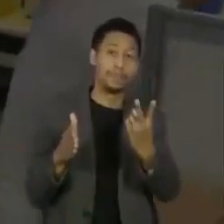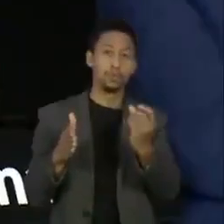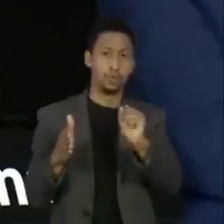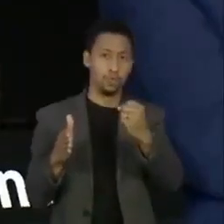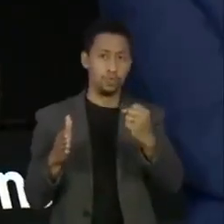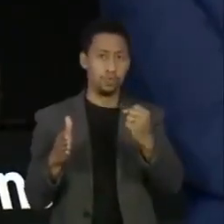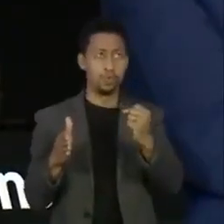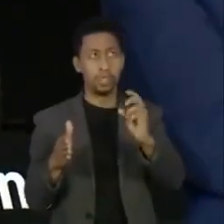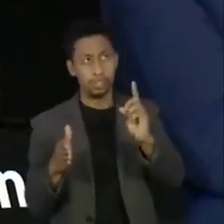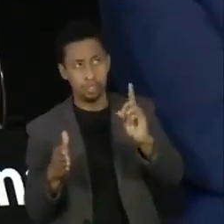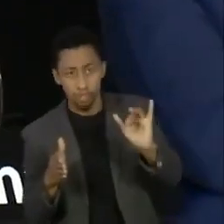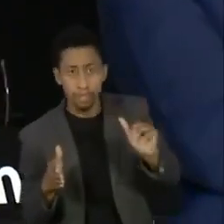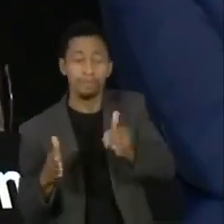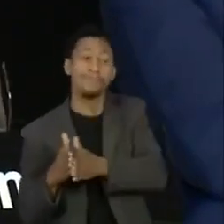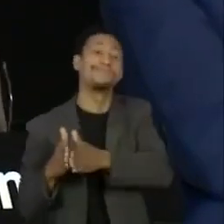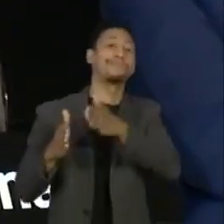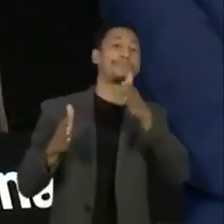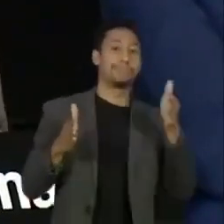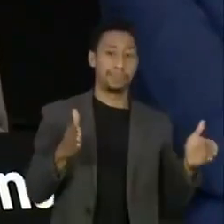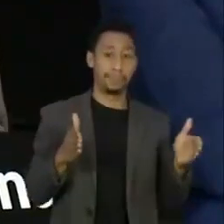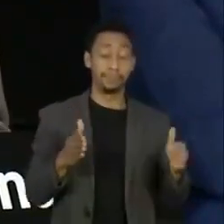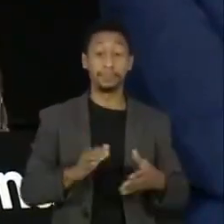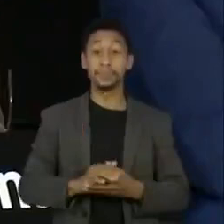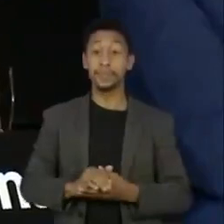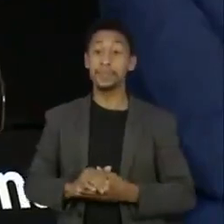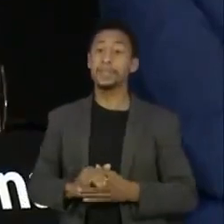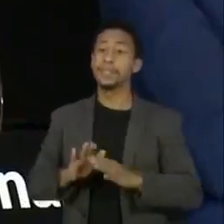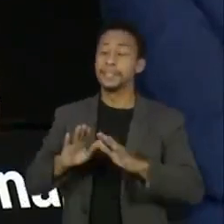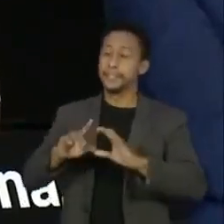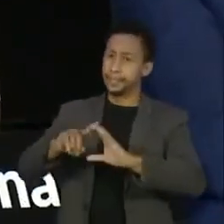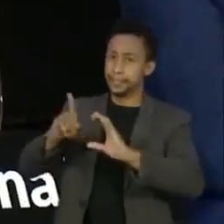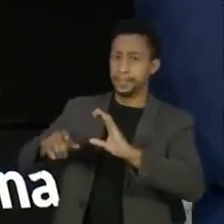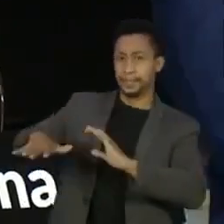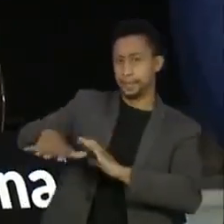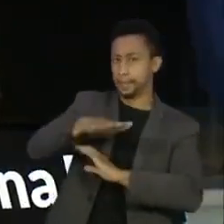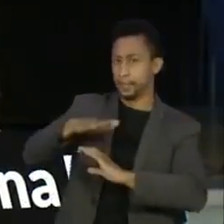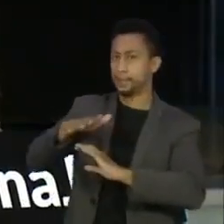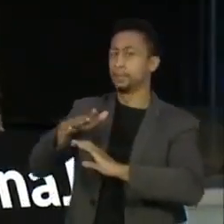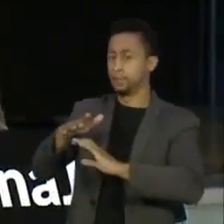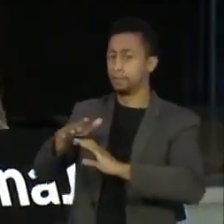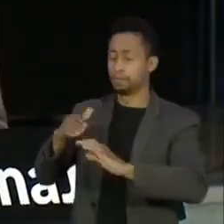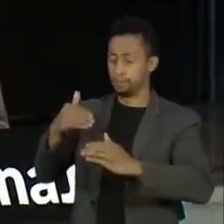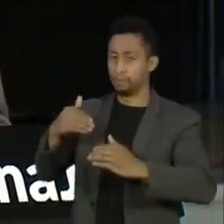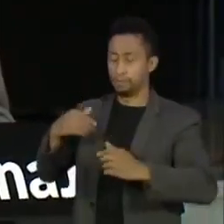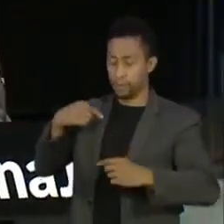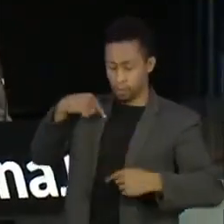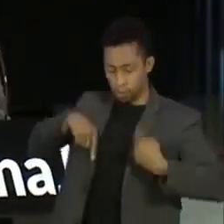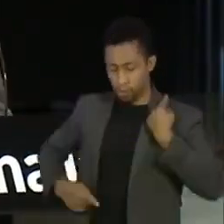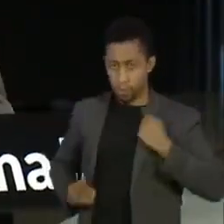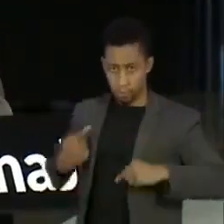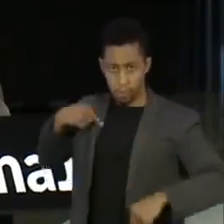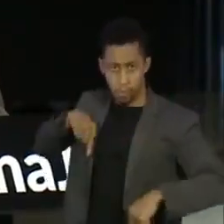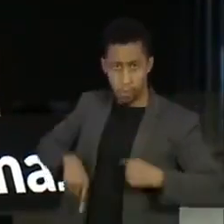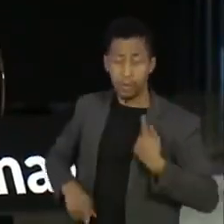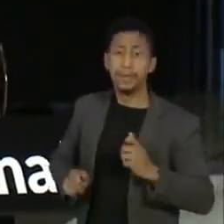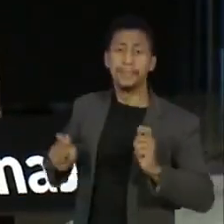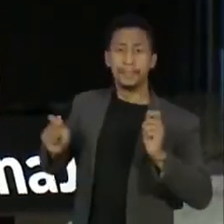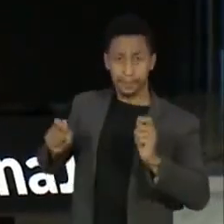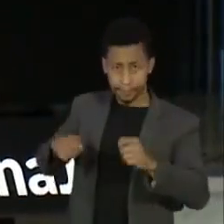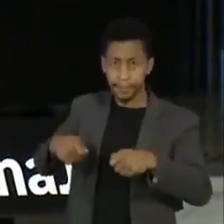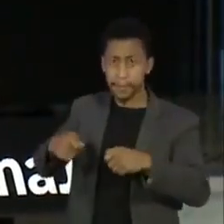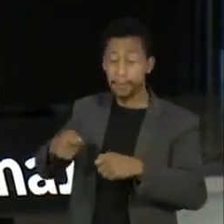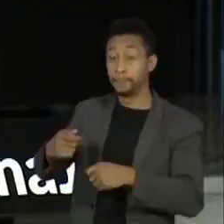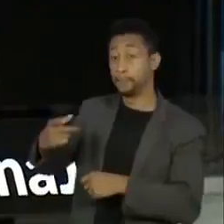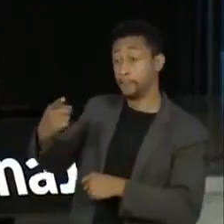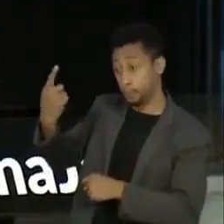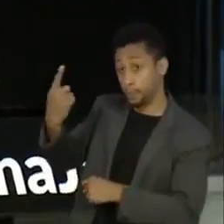dias. Do ponto de vista científico e biológico, é possível pensar que a segunda dose, dada